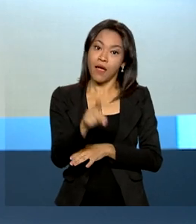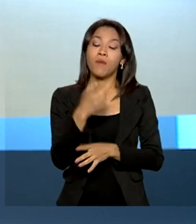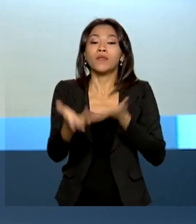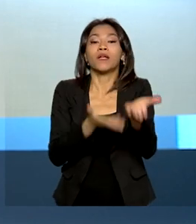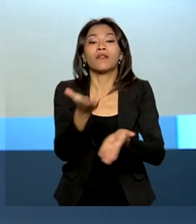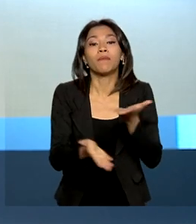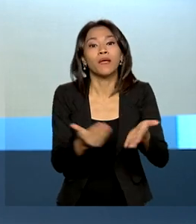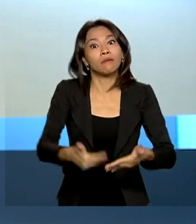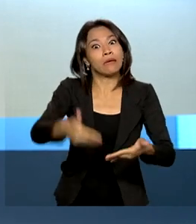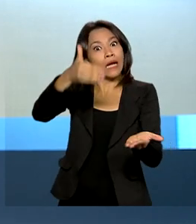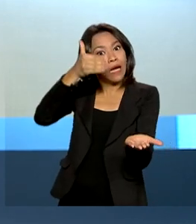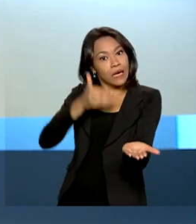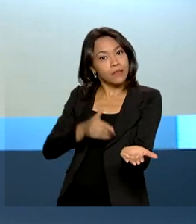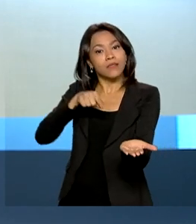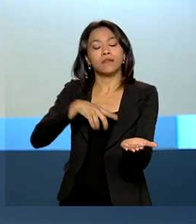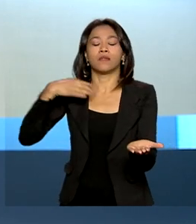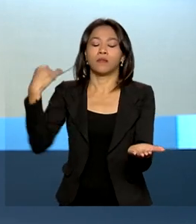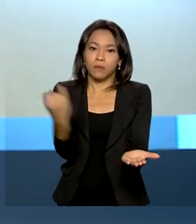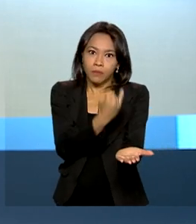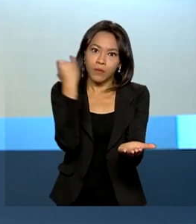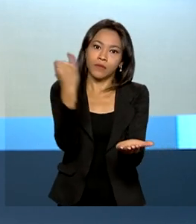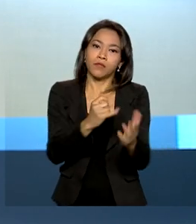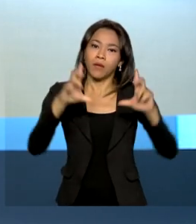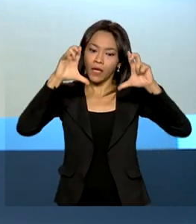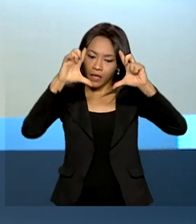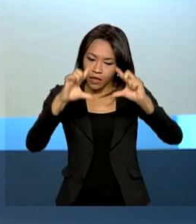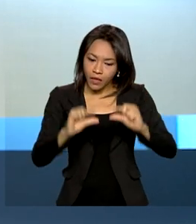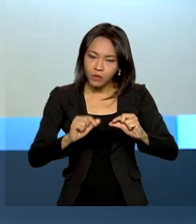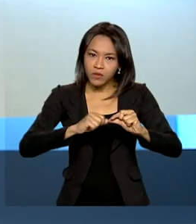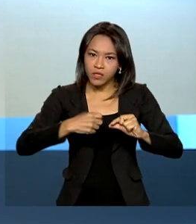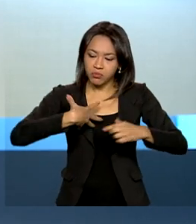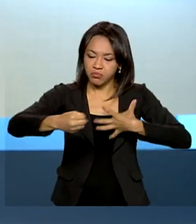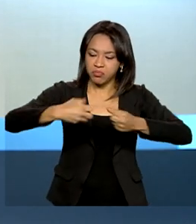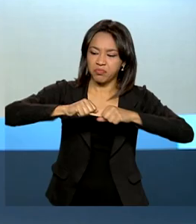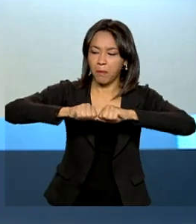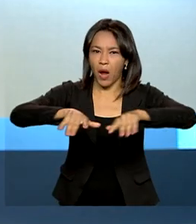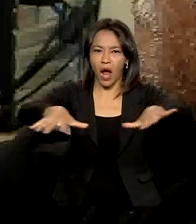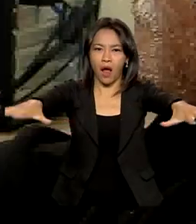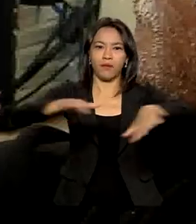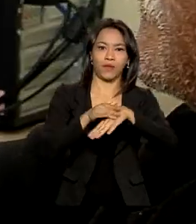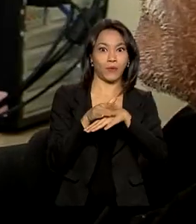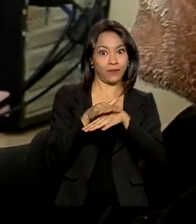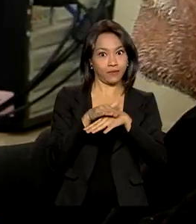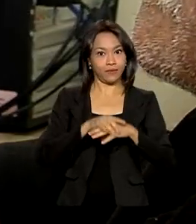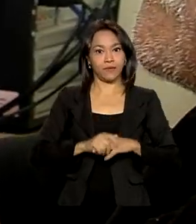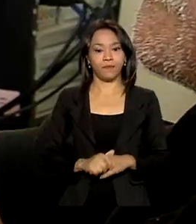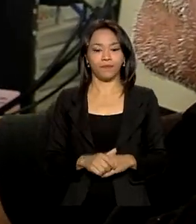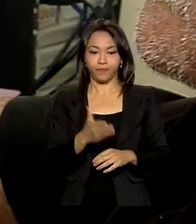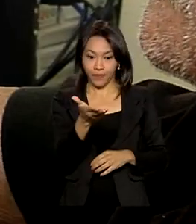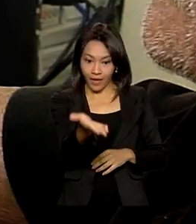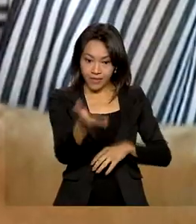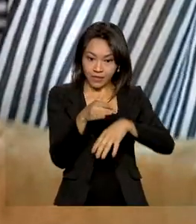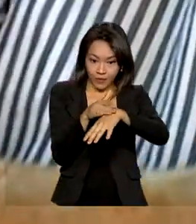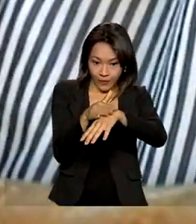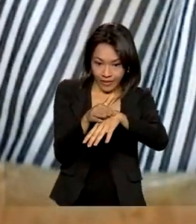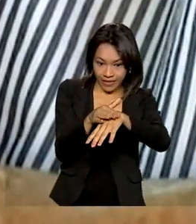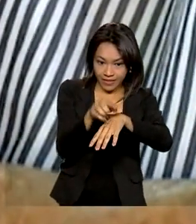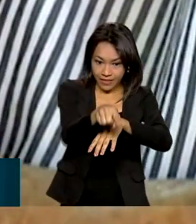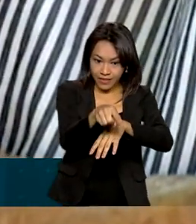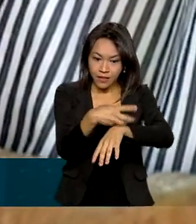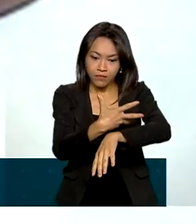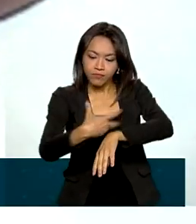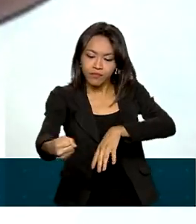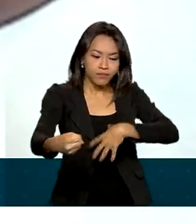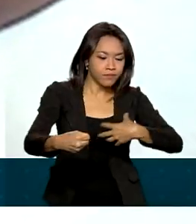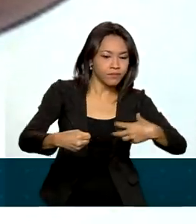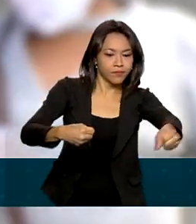precoces, que são essenciais para diminuir a transmissão da doença. A ranceníase é transmitida